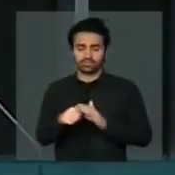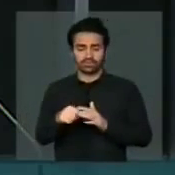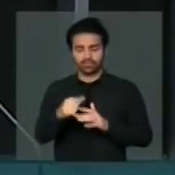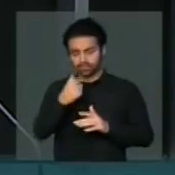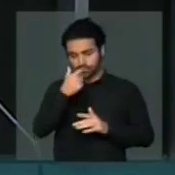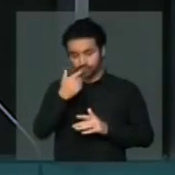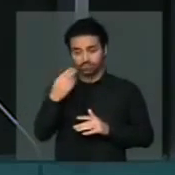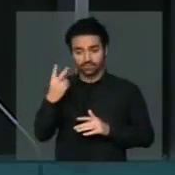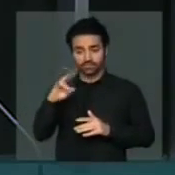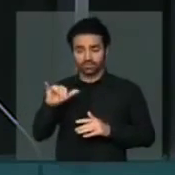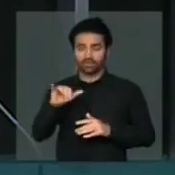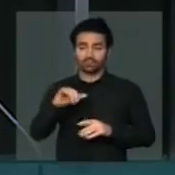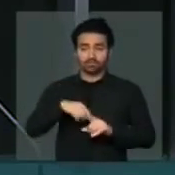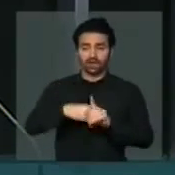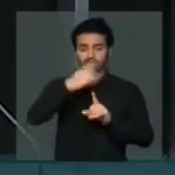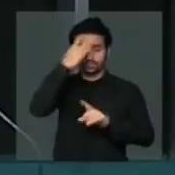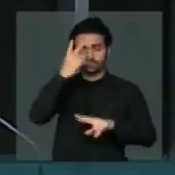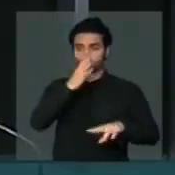mais condenados, senhor presidente. Obrigada. Obrigada. Obrigada. Obrigado.